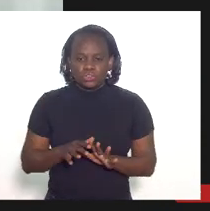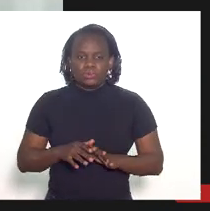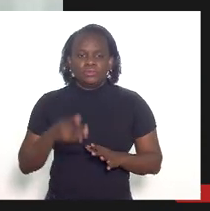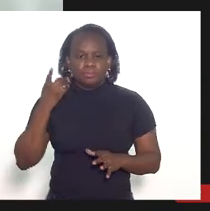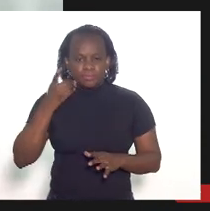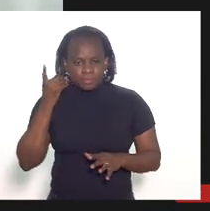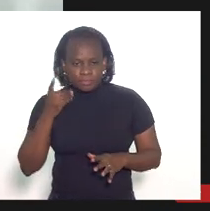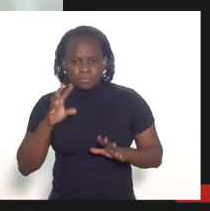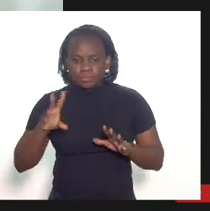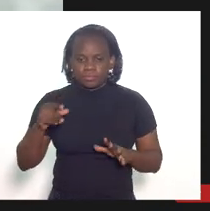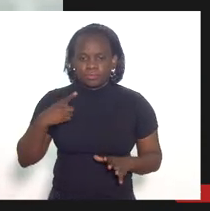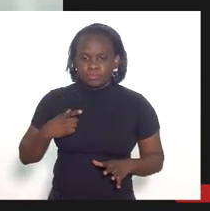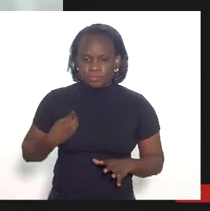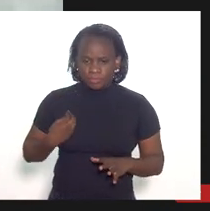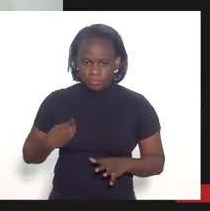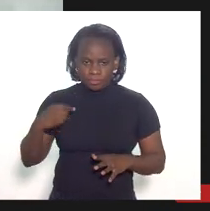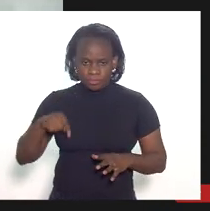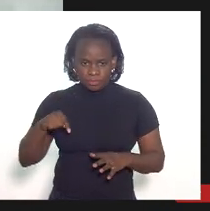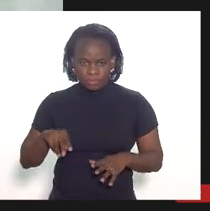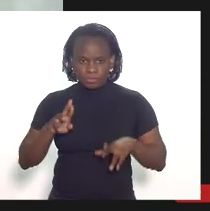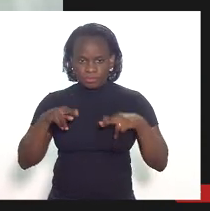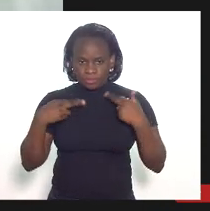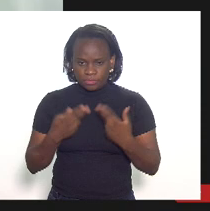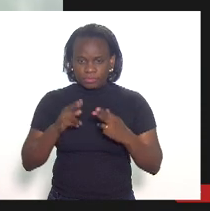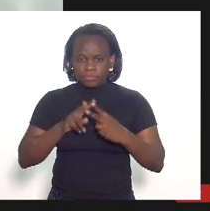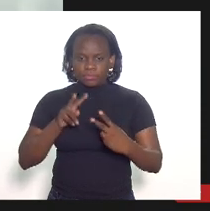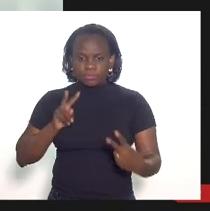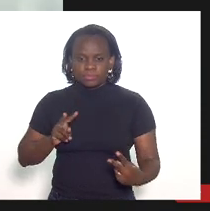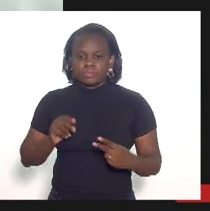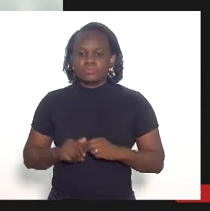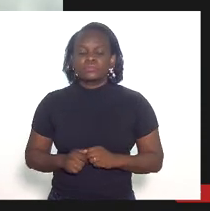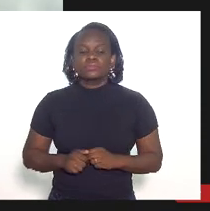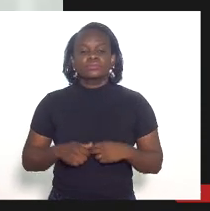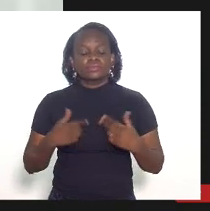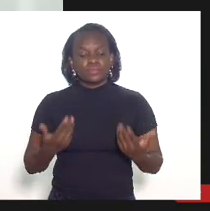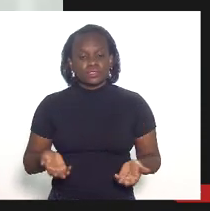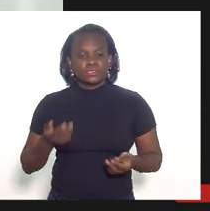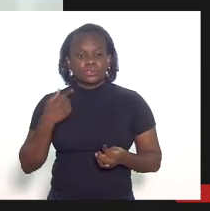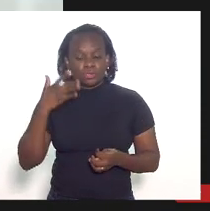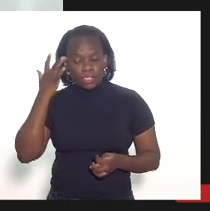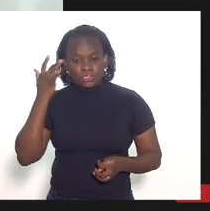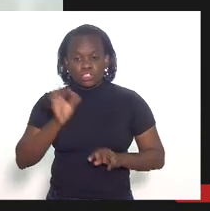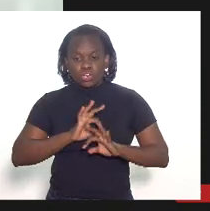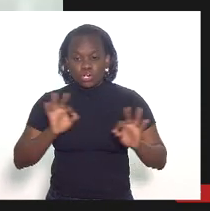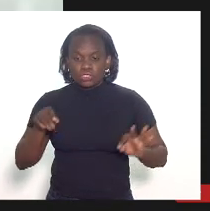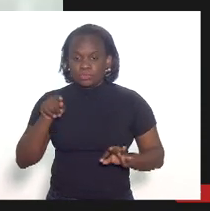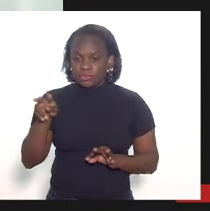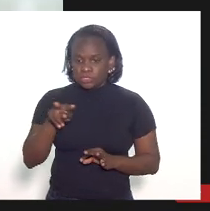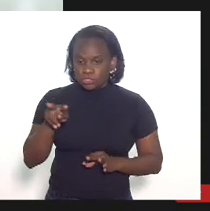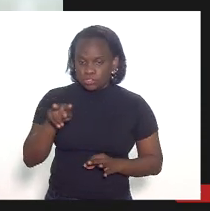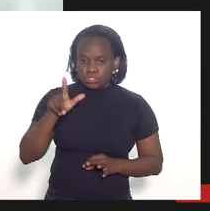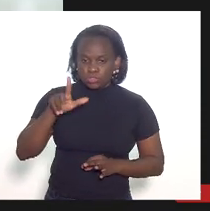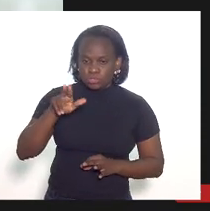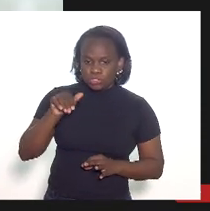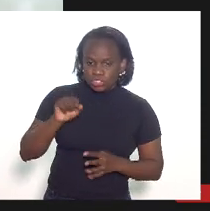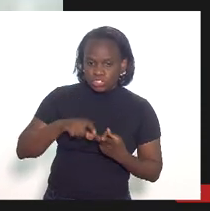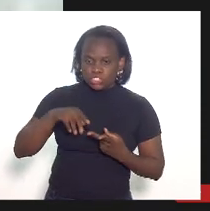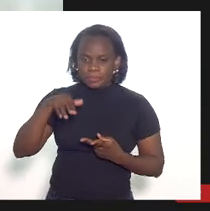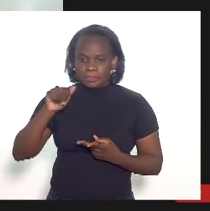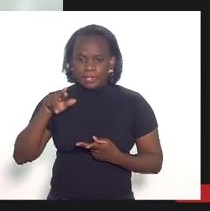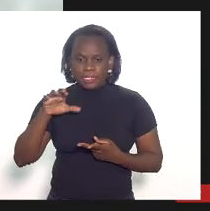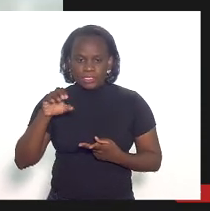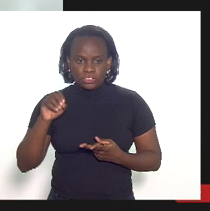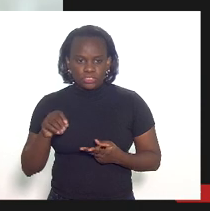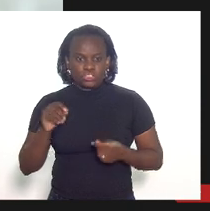deputados todos os presentes aqui nessa reunião virtual Luiz acho ótimo que você e o Márcio façam